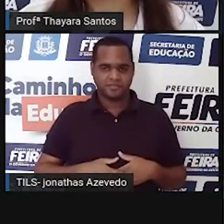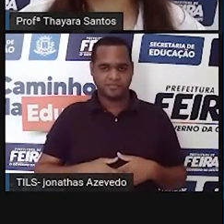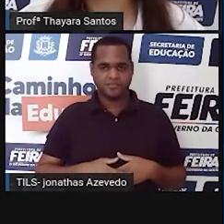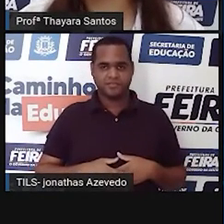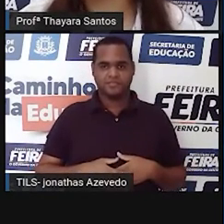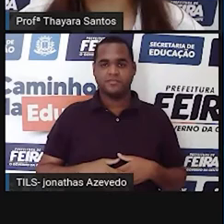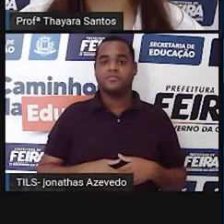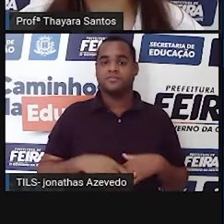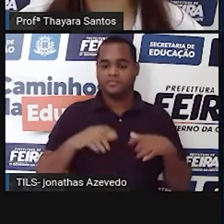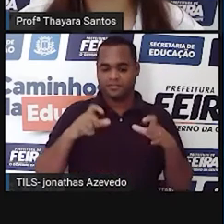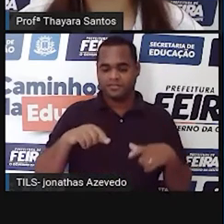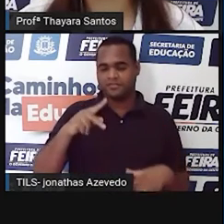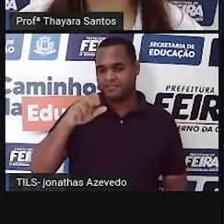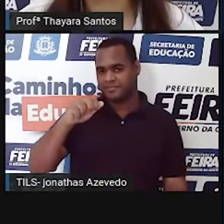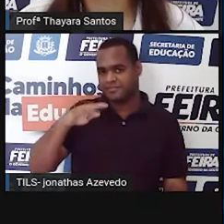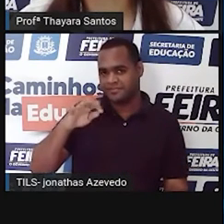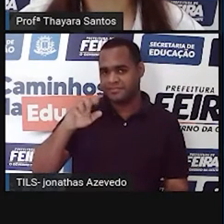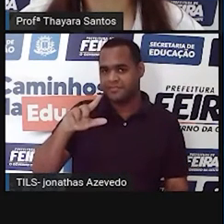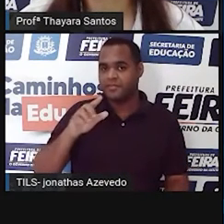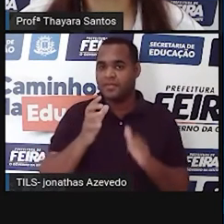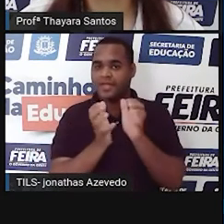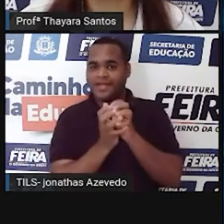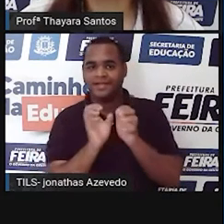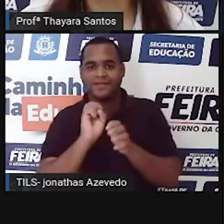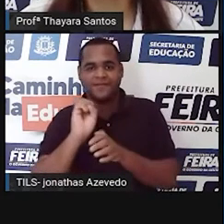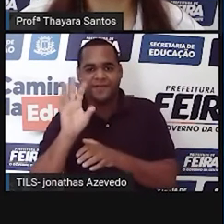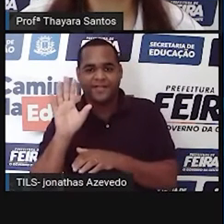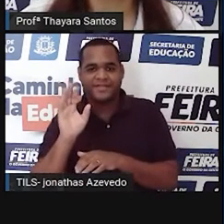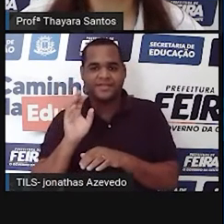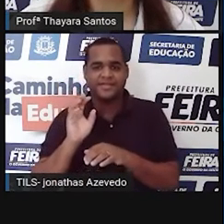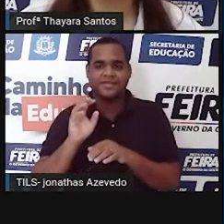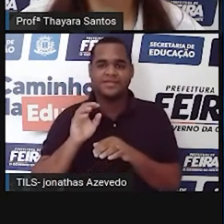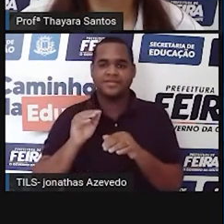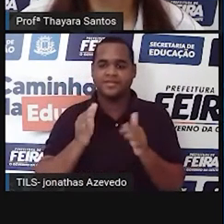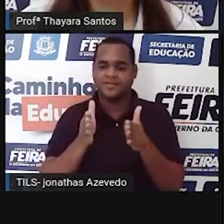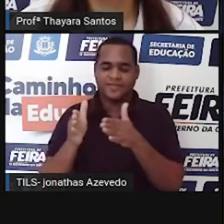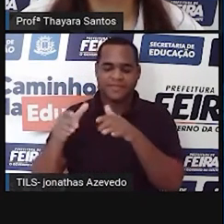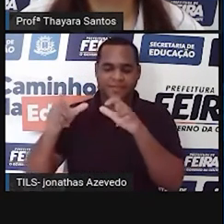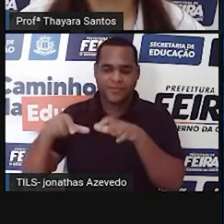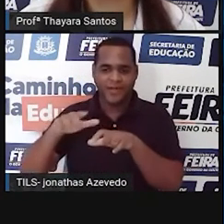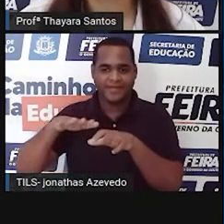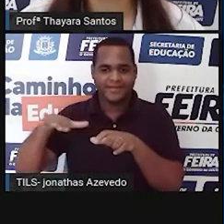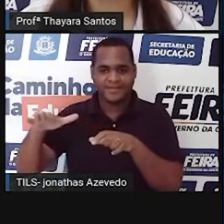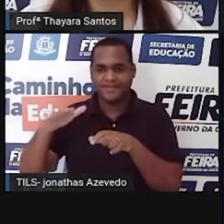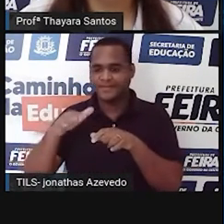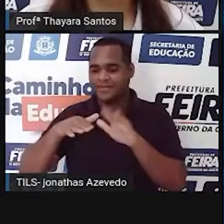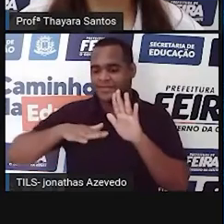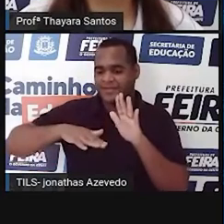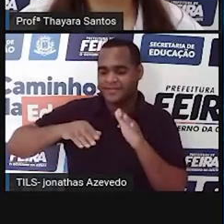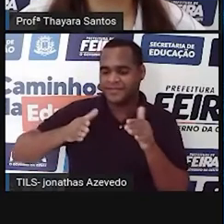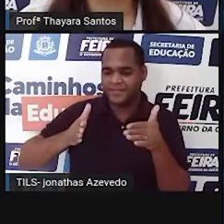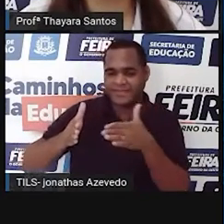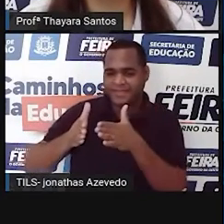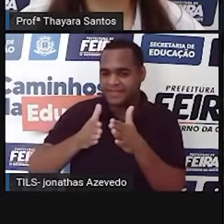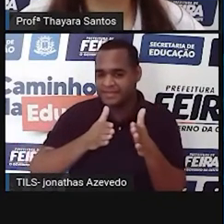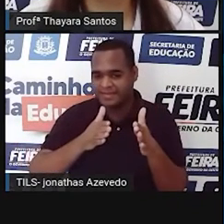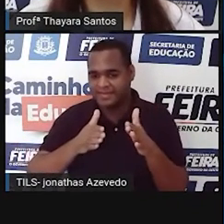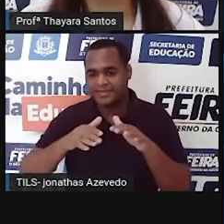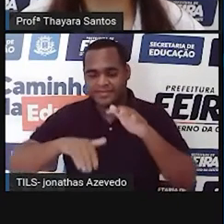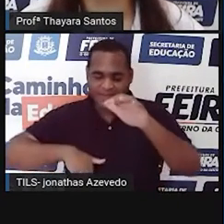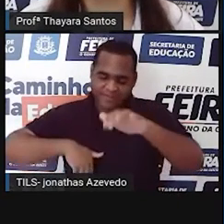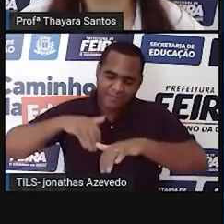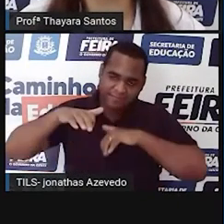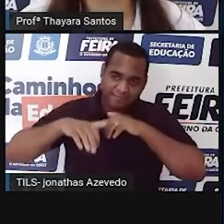Pantanal, jacarés fogem de fogo e seca em piscina de pousada. Então, os animais estão procurando um